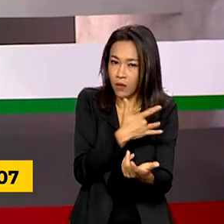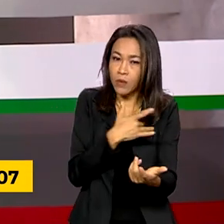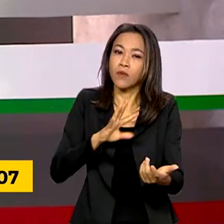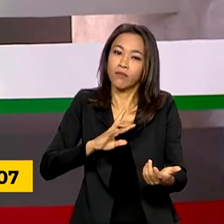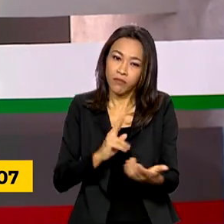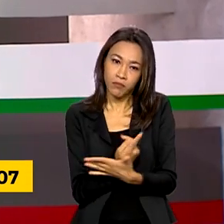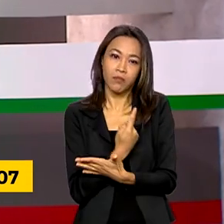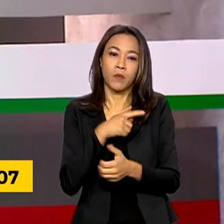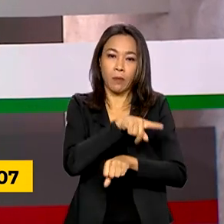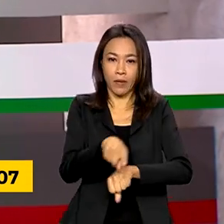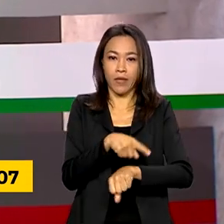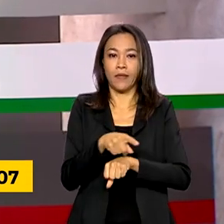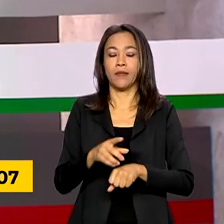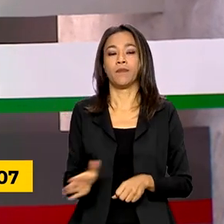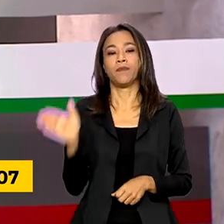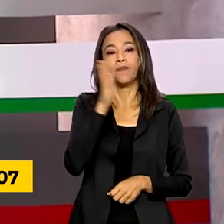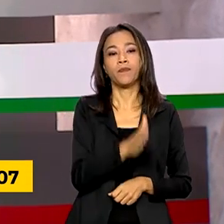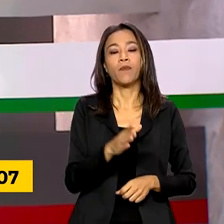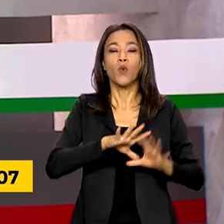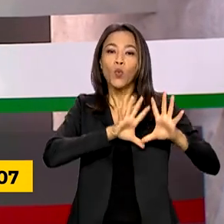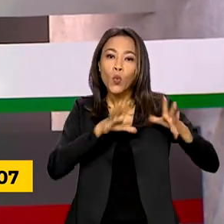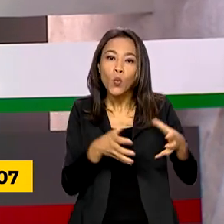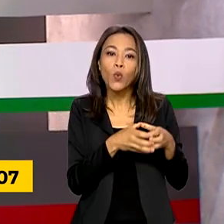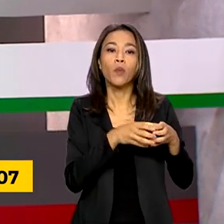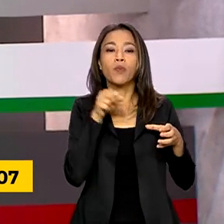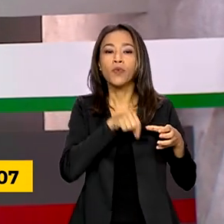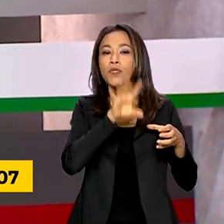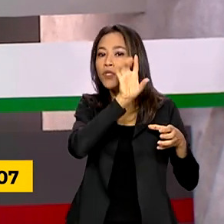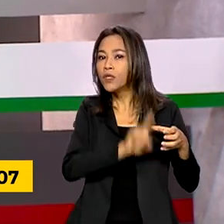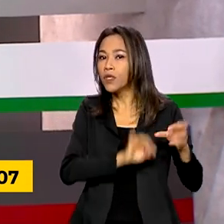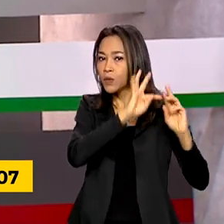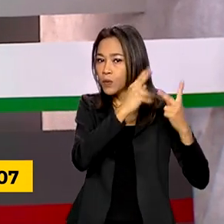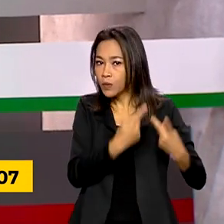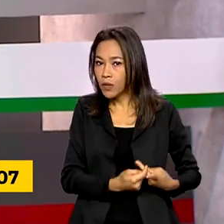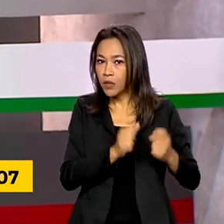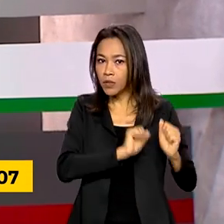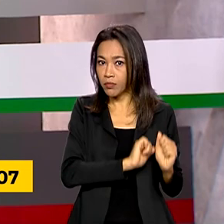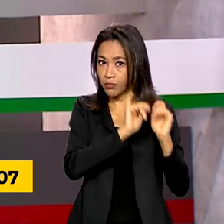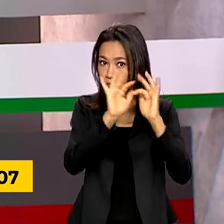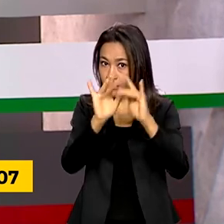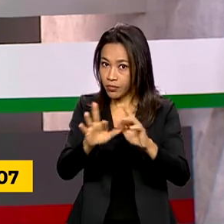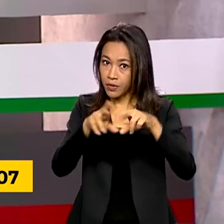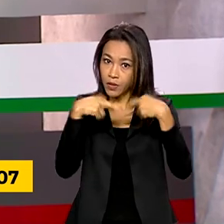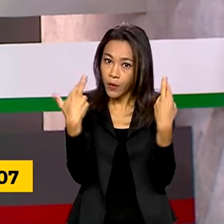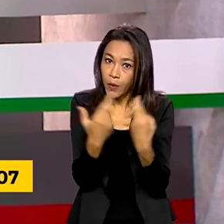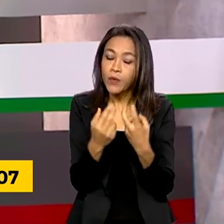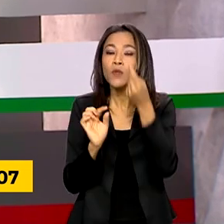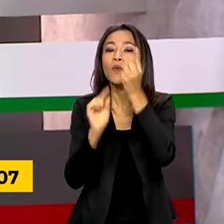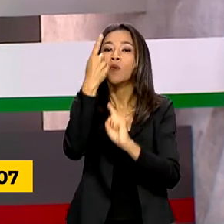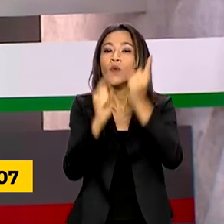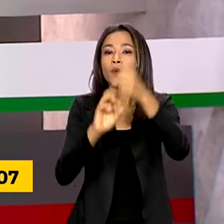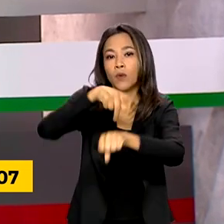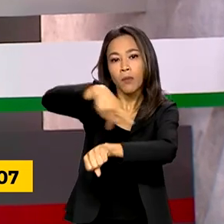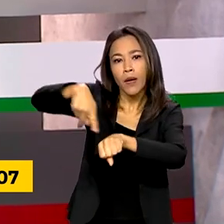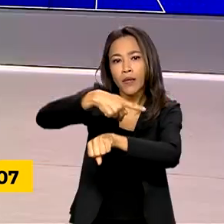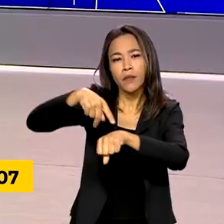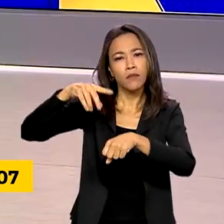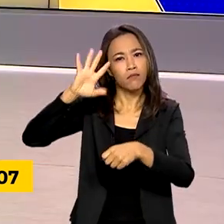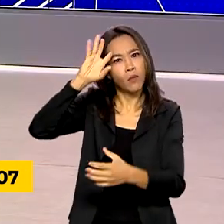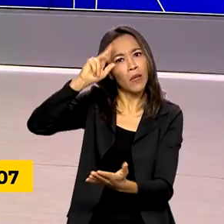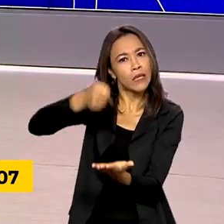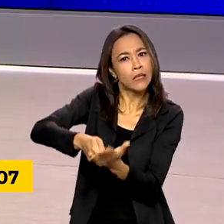A Comissão Interamericana de Direitos Humanos, reunida em Santiago, no Chile, tomou uma decisão histórica.